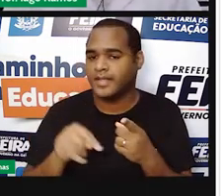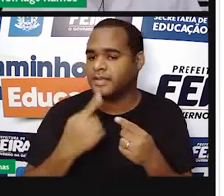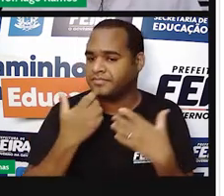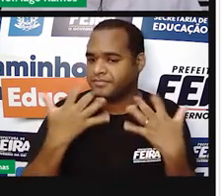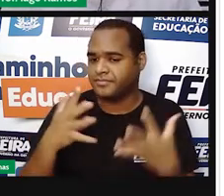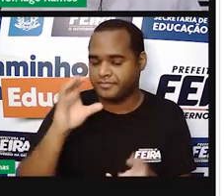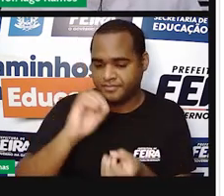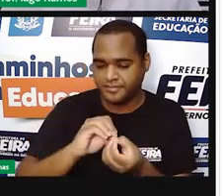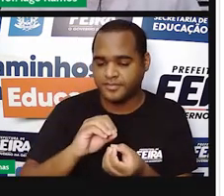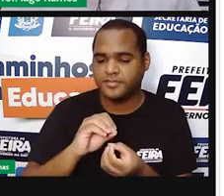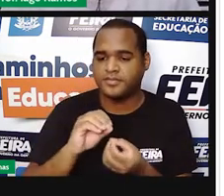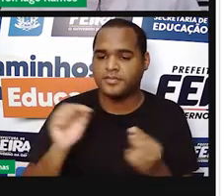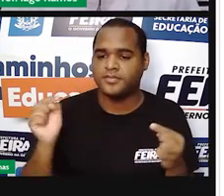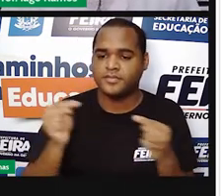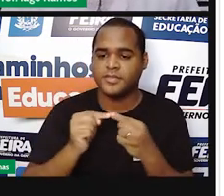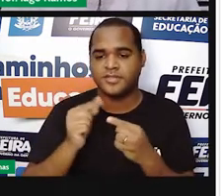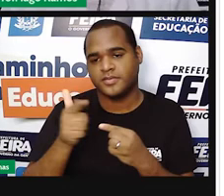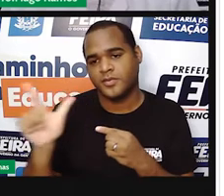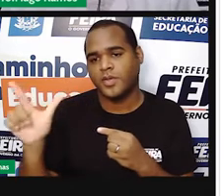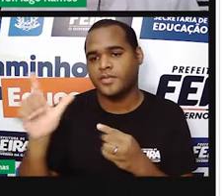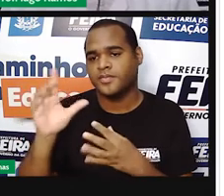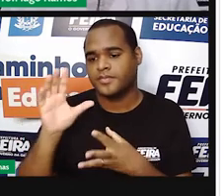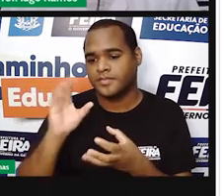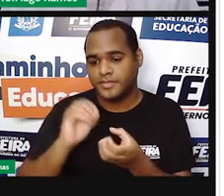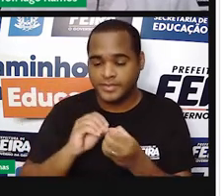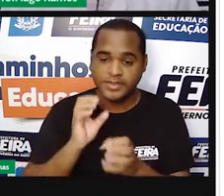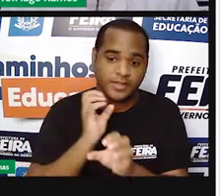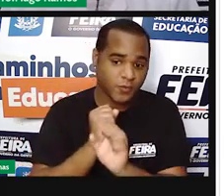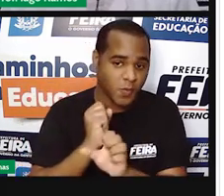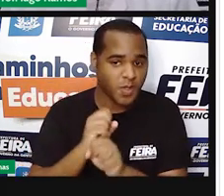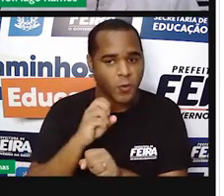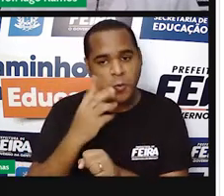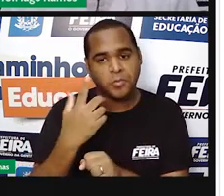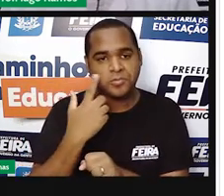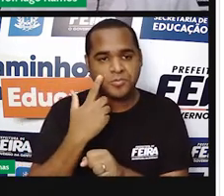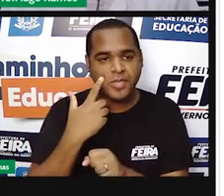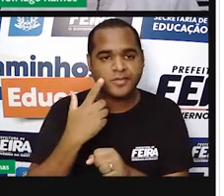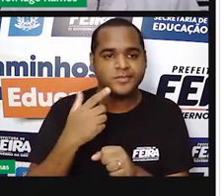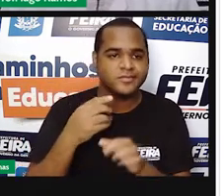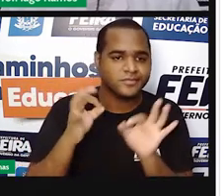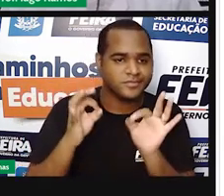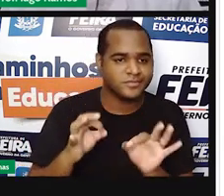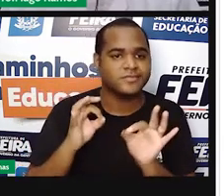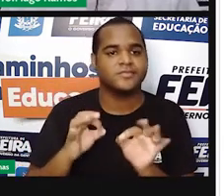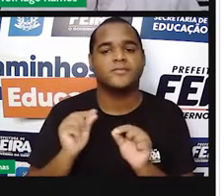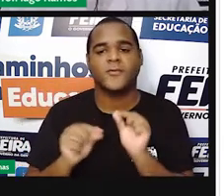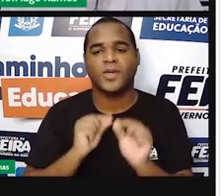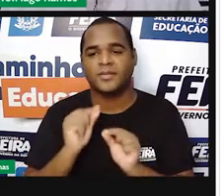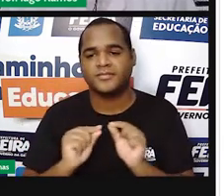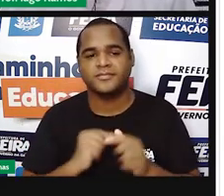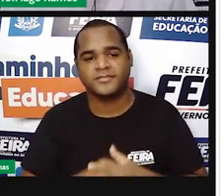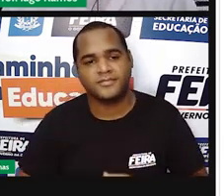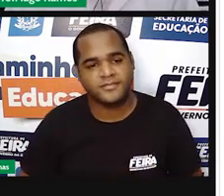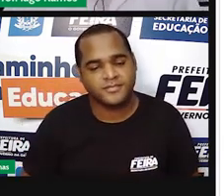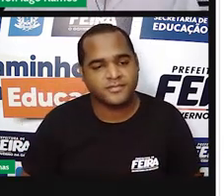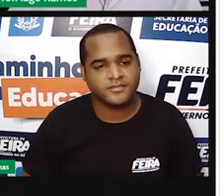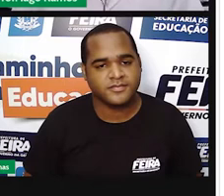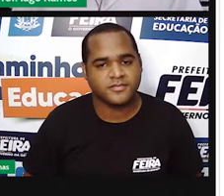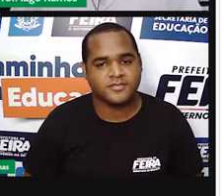uma medida ou módulo, tá? Uma medida ou módulo.